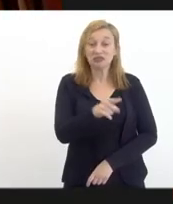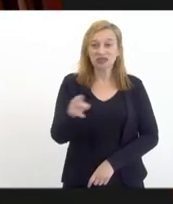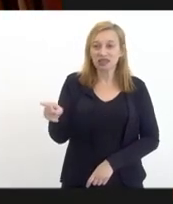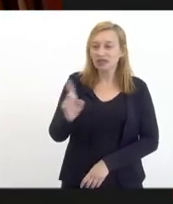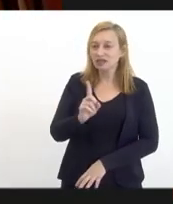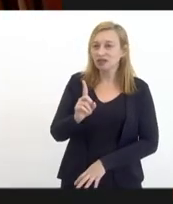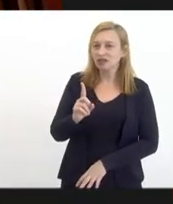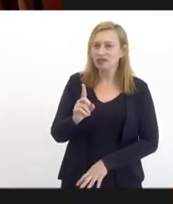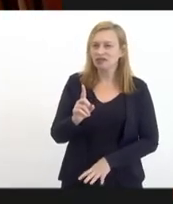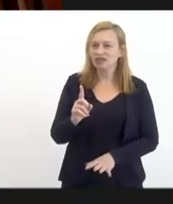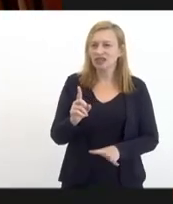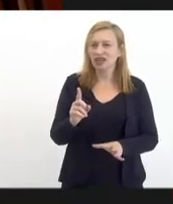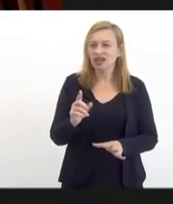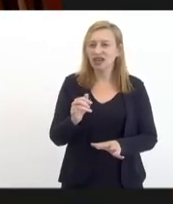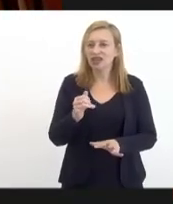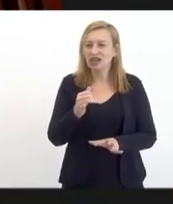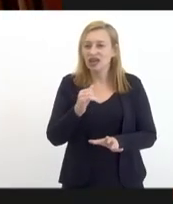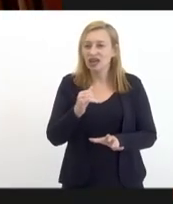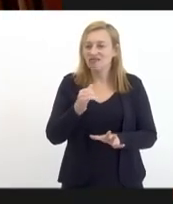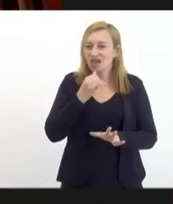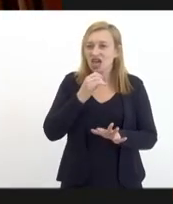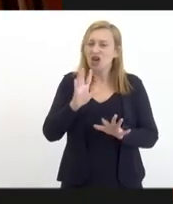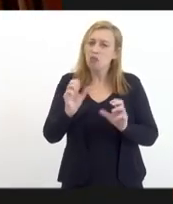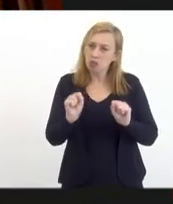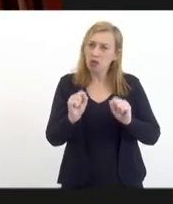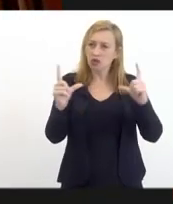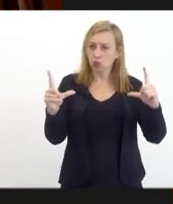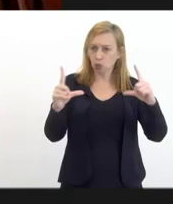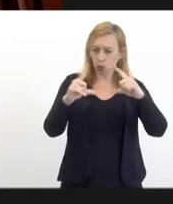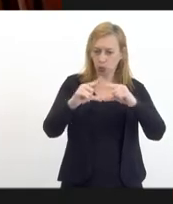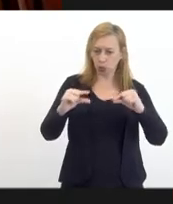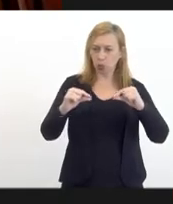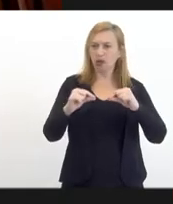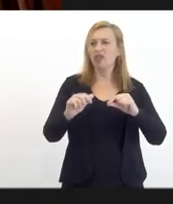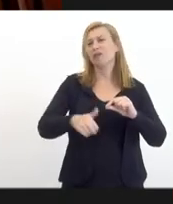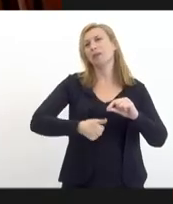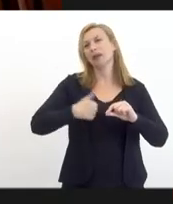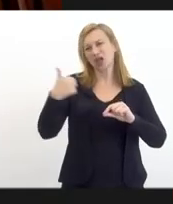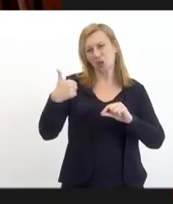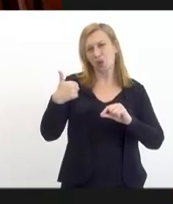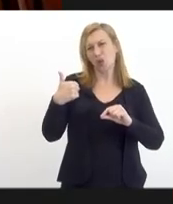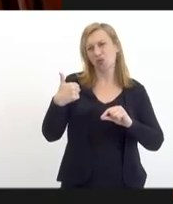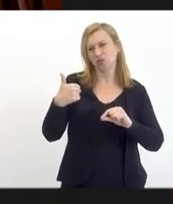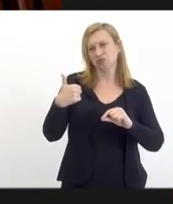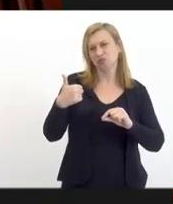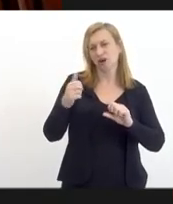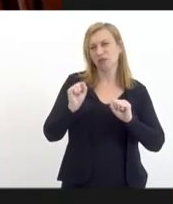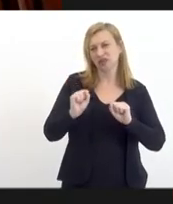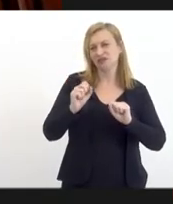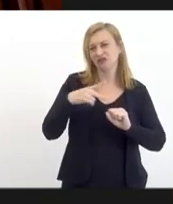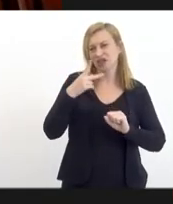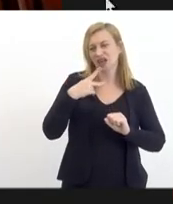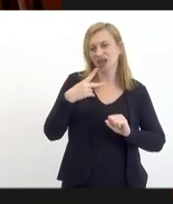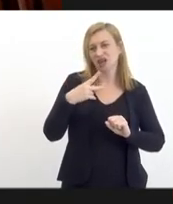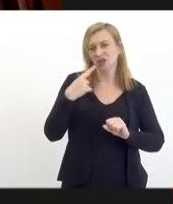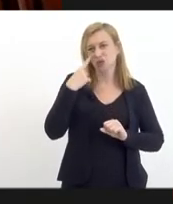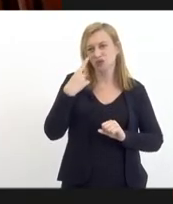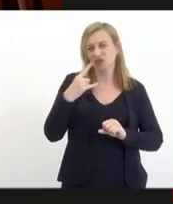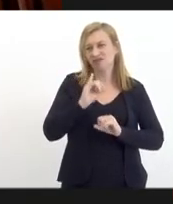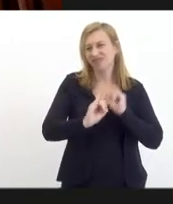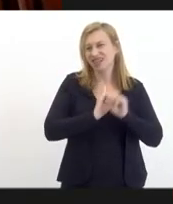importarem eu posso fechar a imagem e fica um pouco melhor apenas para falar que